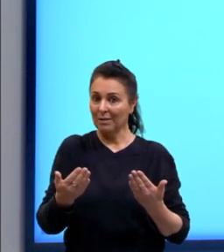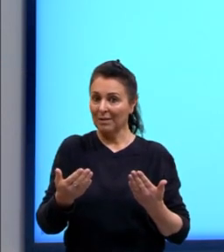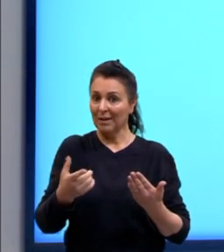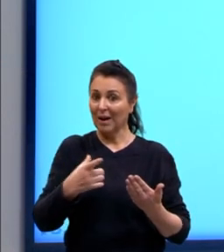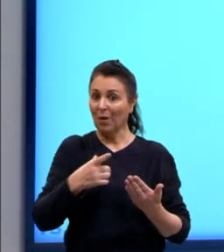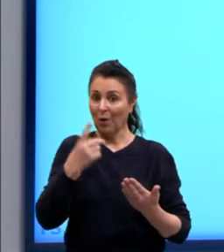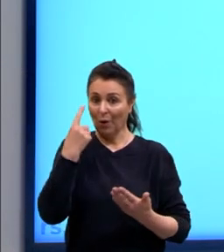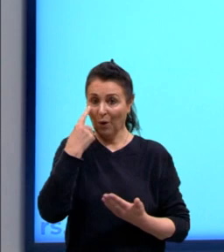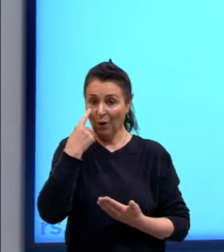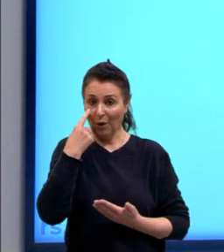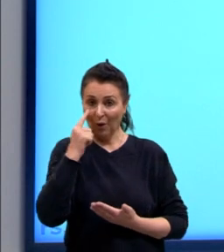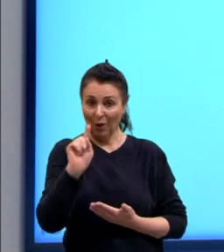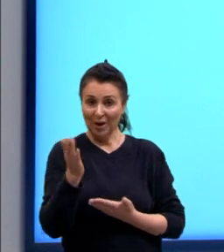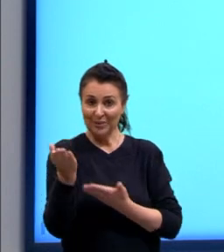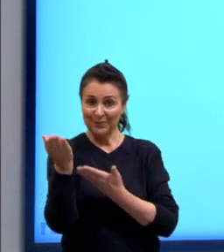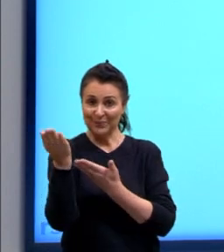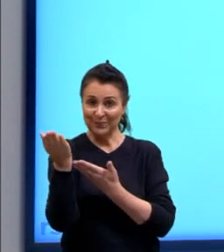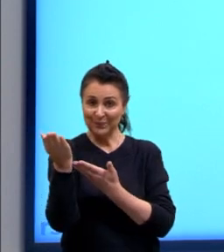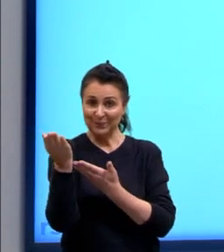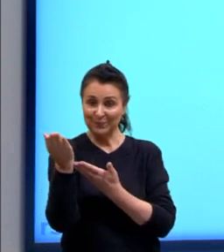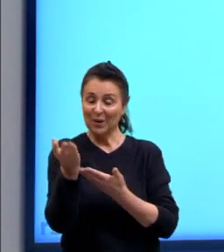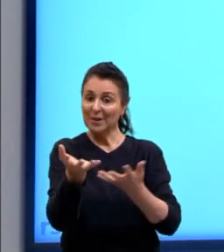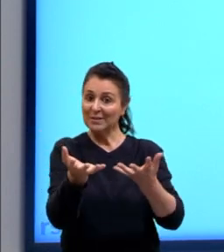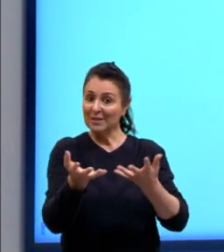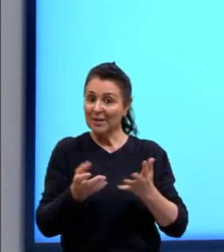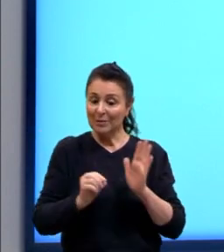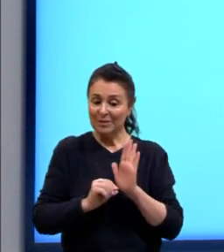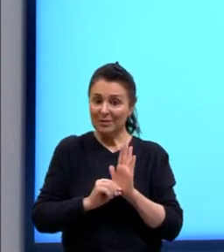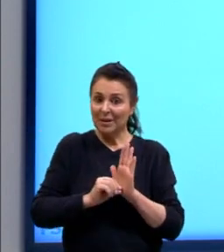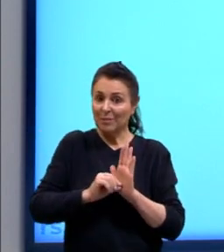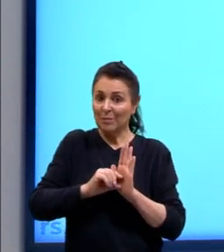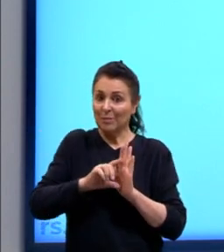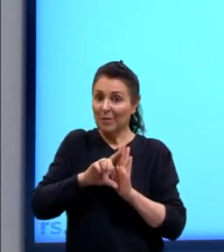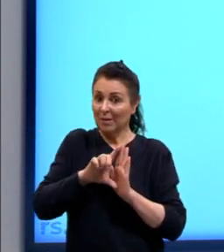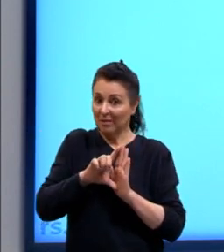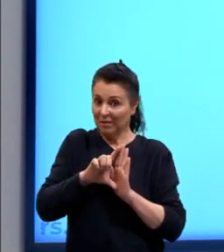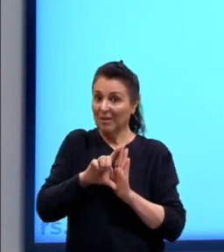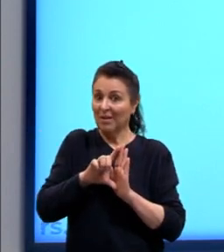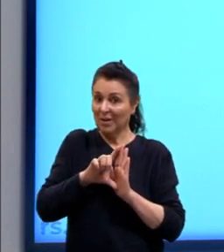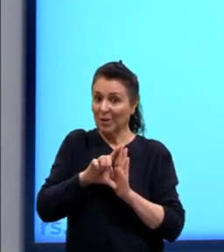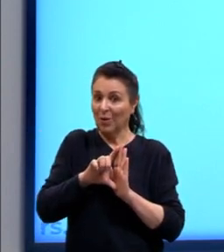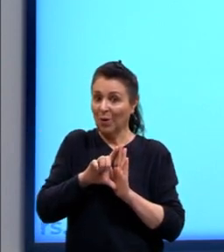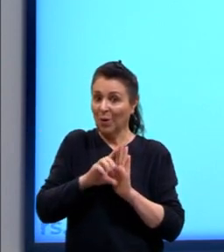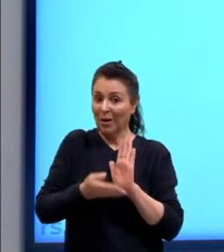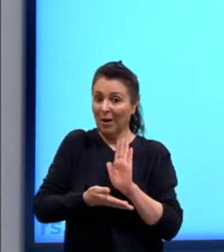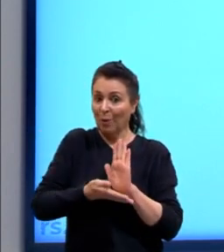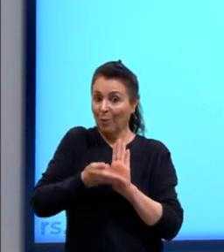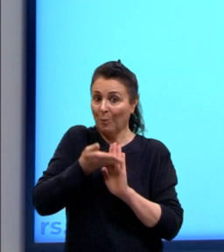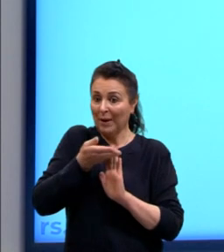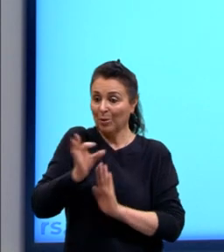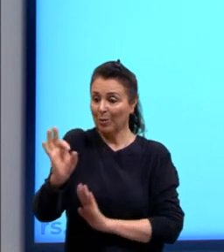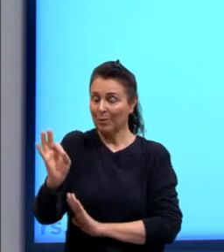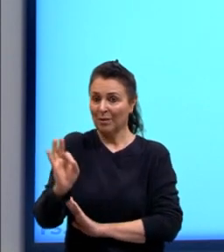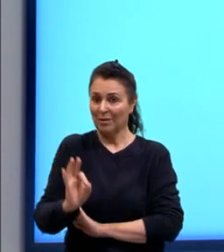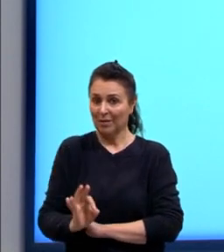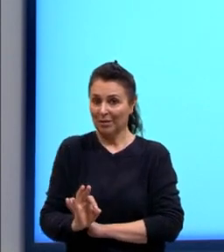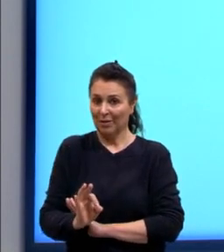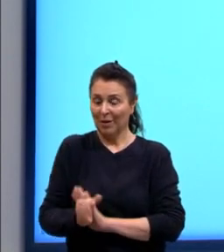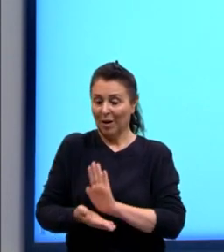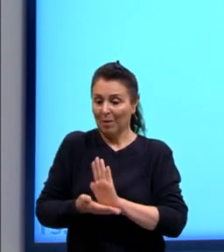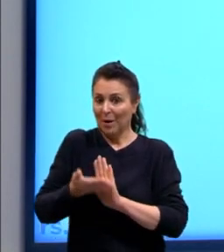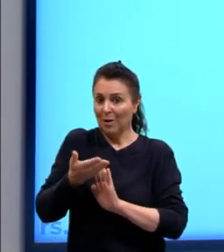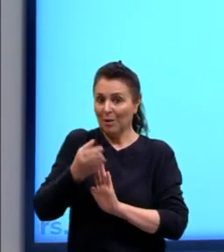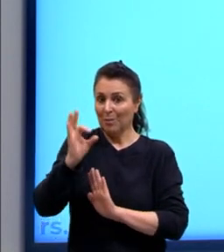porcentagens aqui. E nós queremos o maior aumento percentual. Portanto, a maior